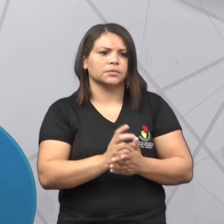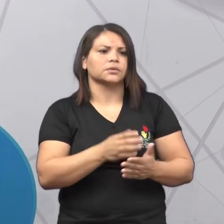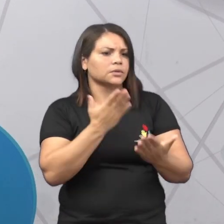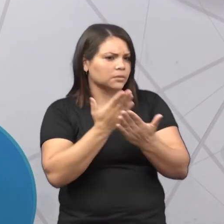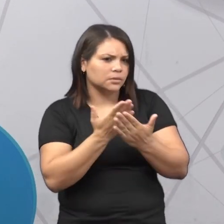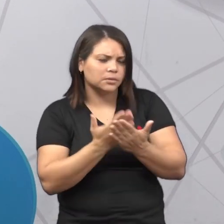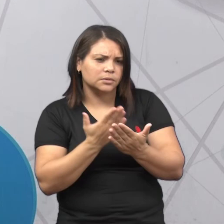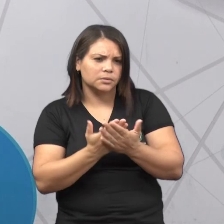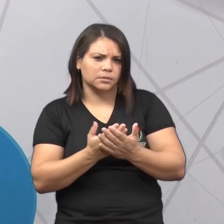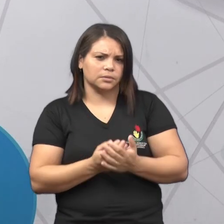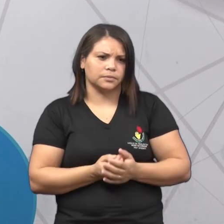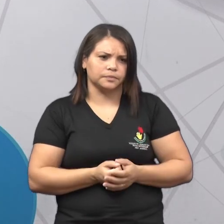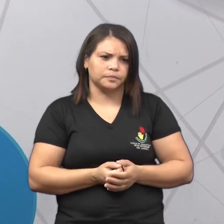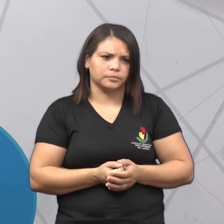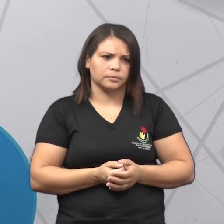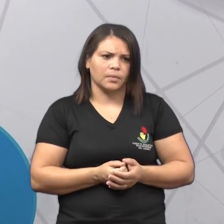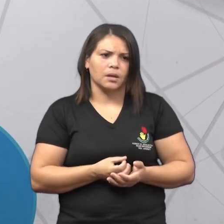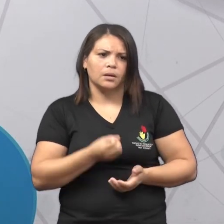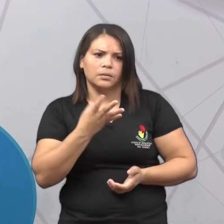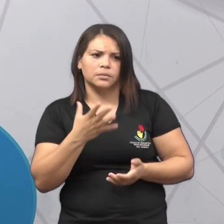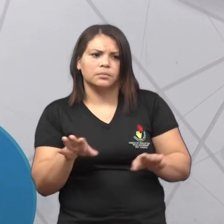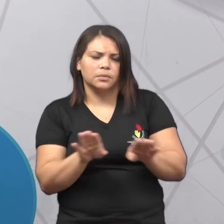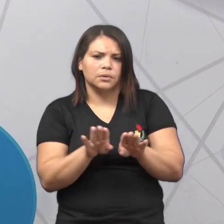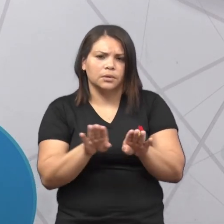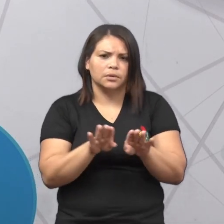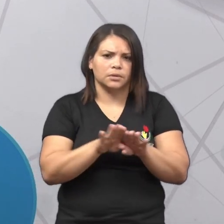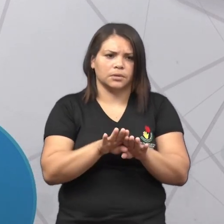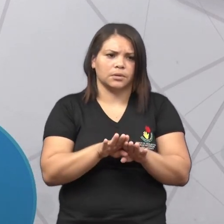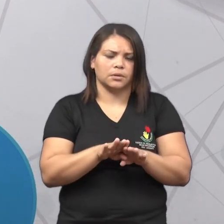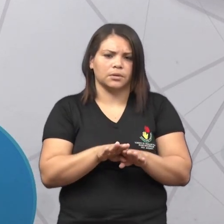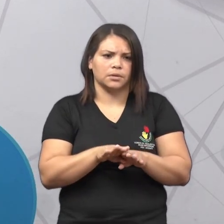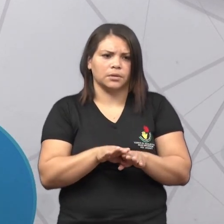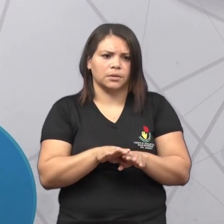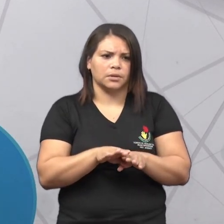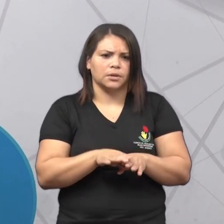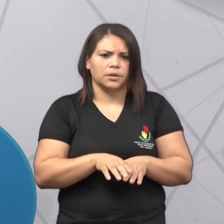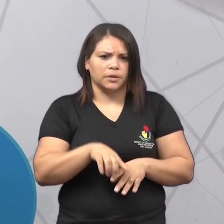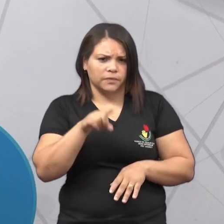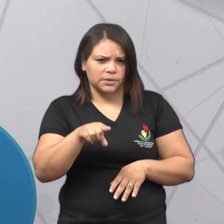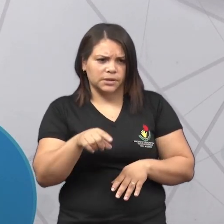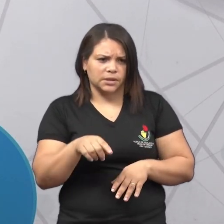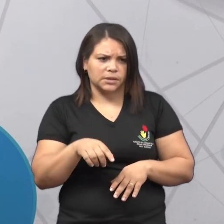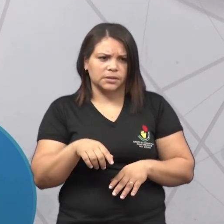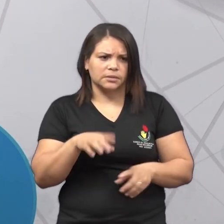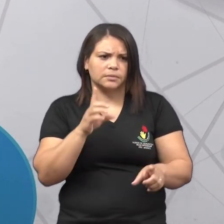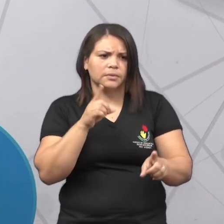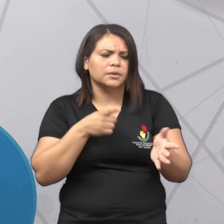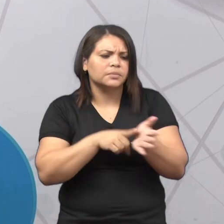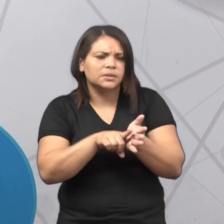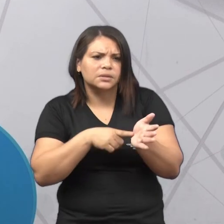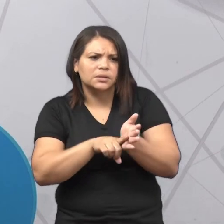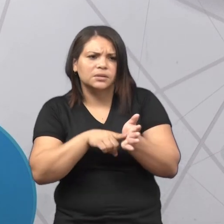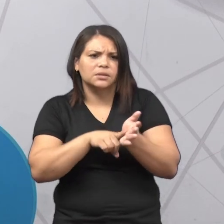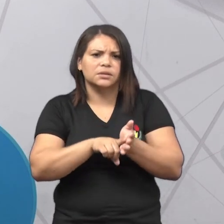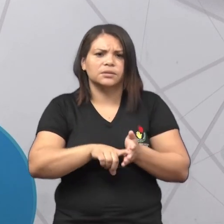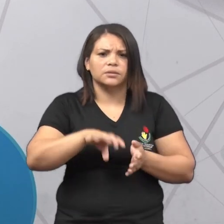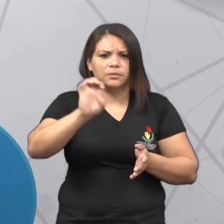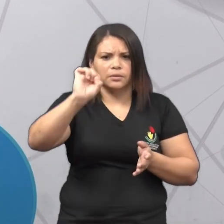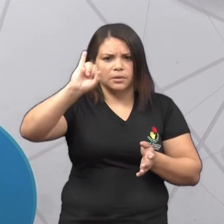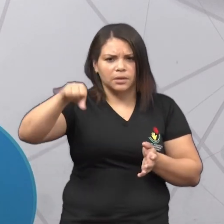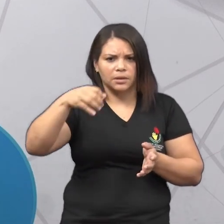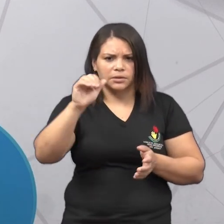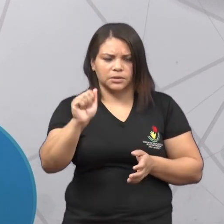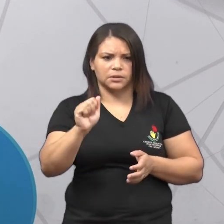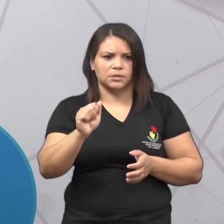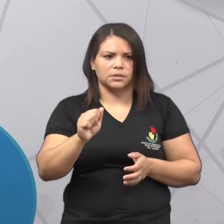estudos. E uma indicação que eu trago para vocês é que vocês busquem o canal EJA Cursos